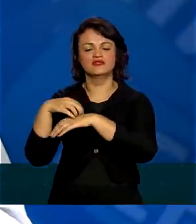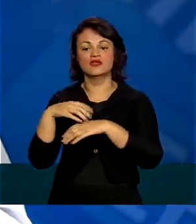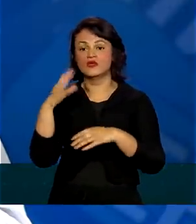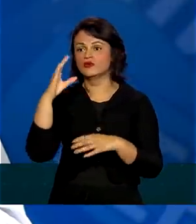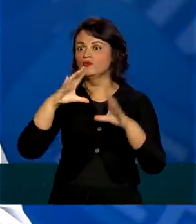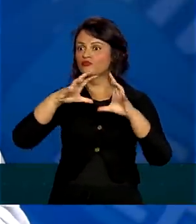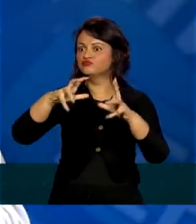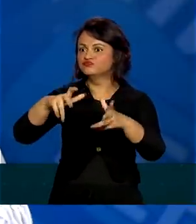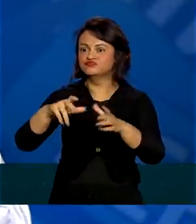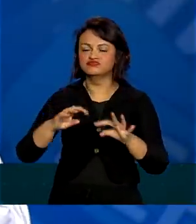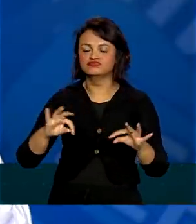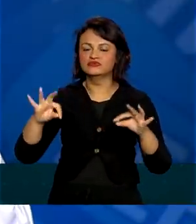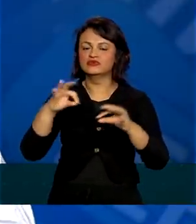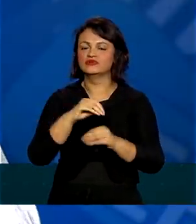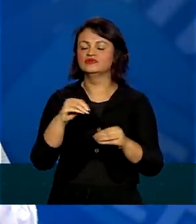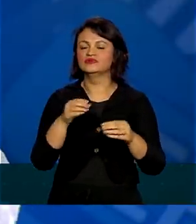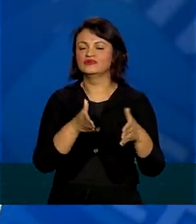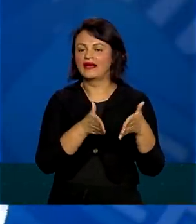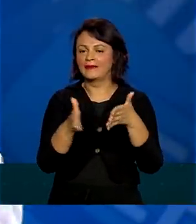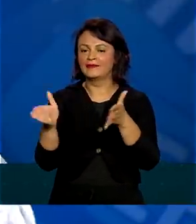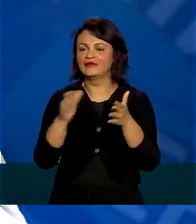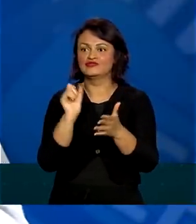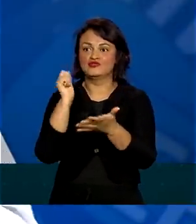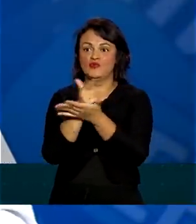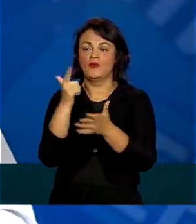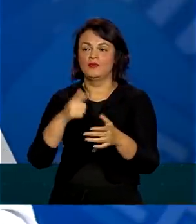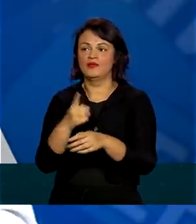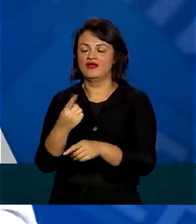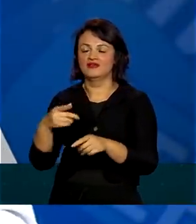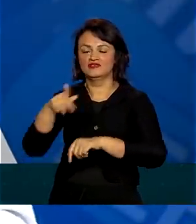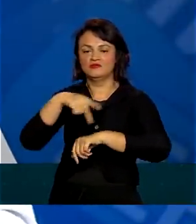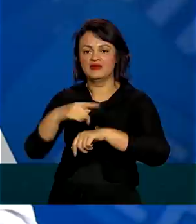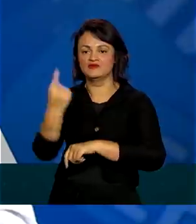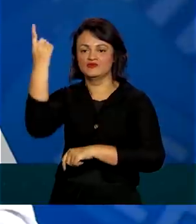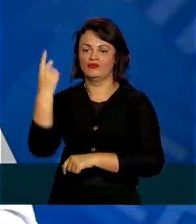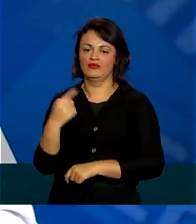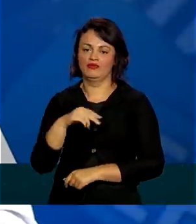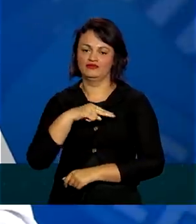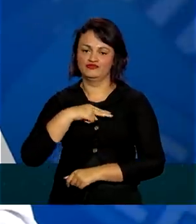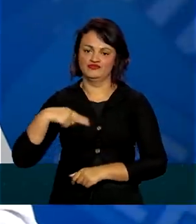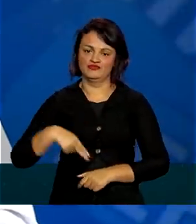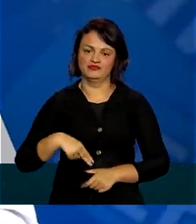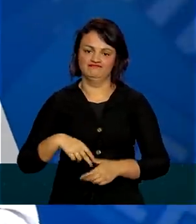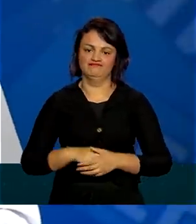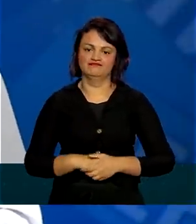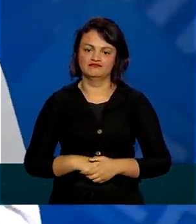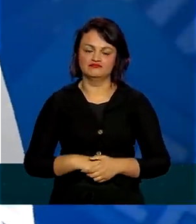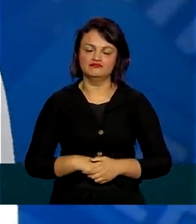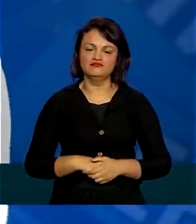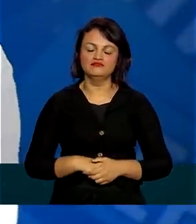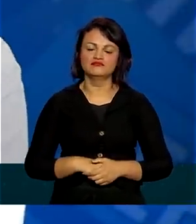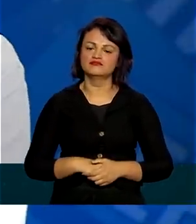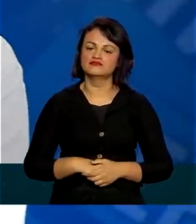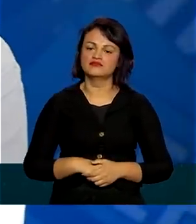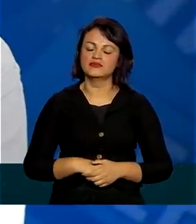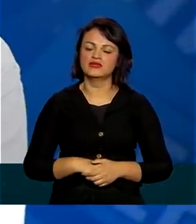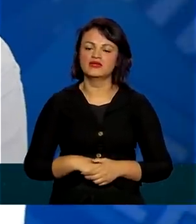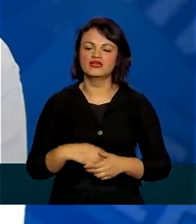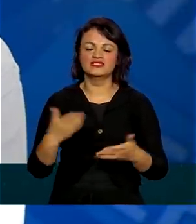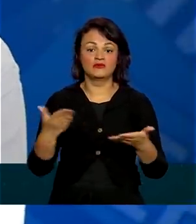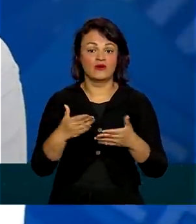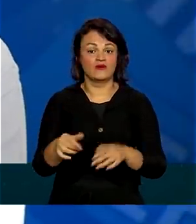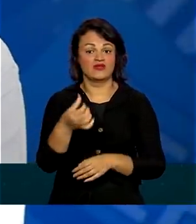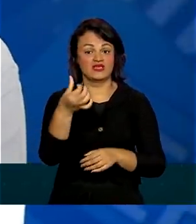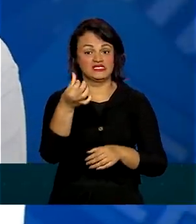mundo cometeu esse caminho de comprar tudo de um país só, que é a China. Então, nós faremos agora, em seis